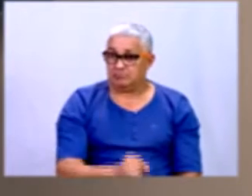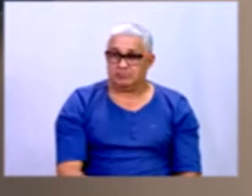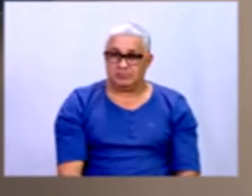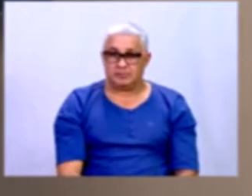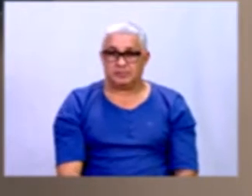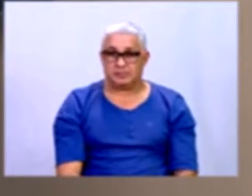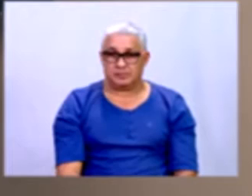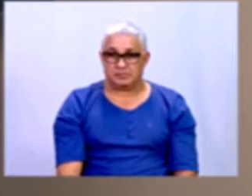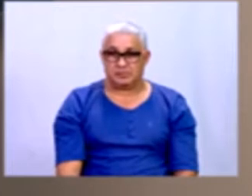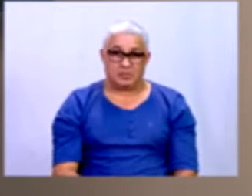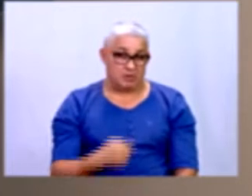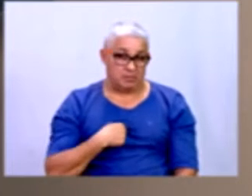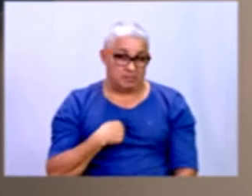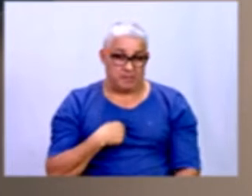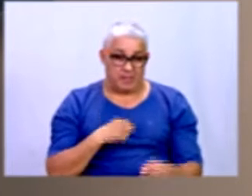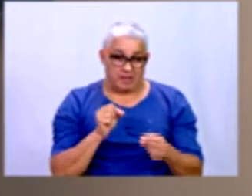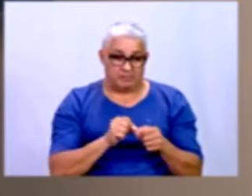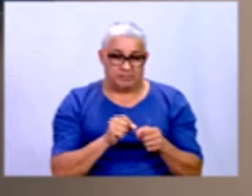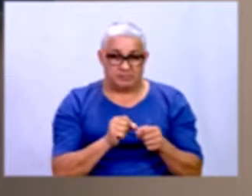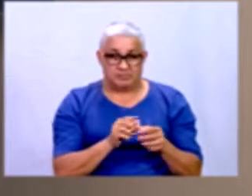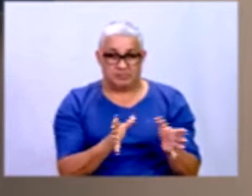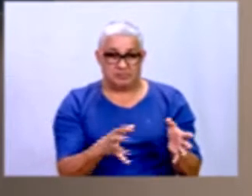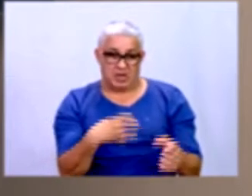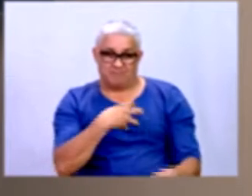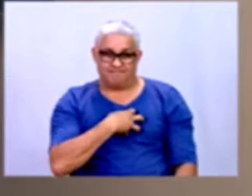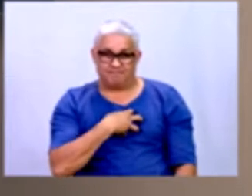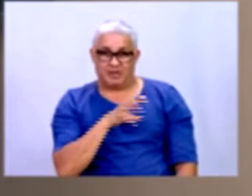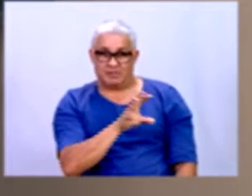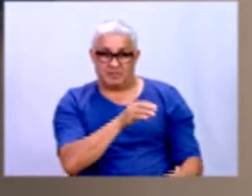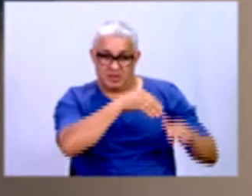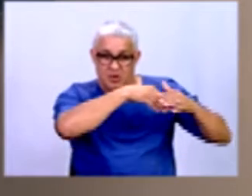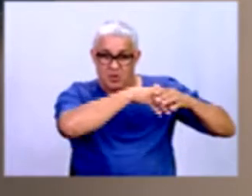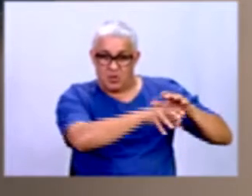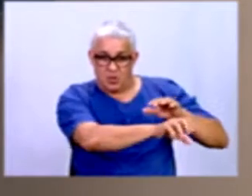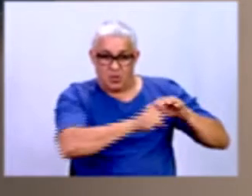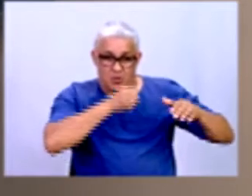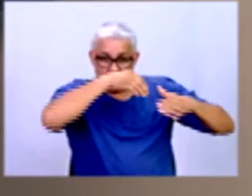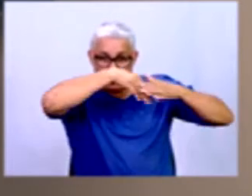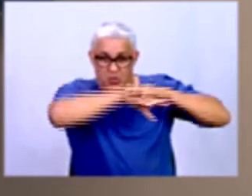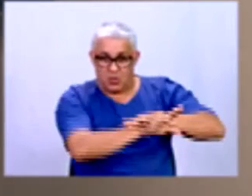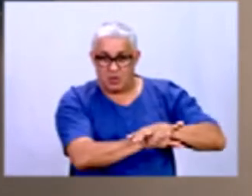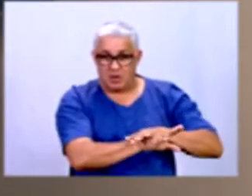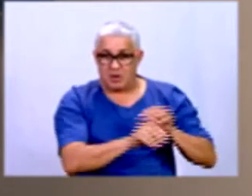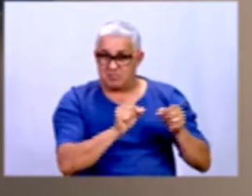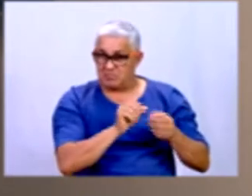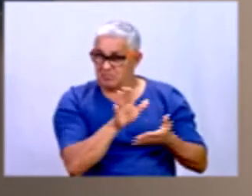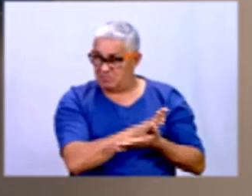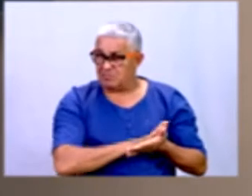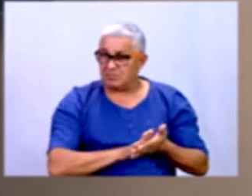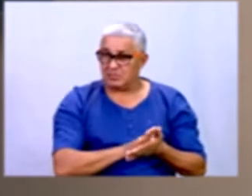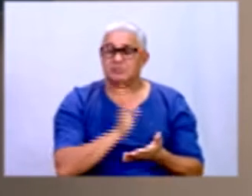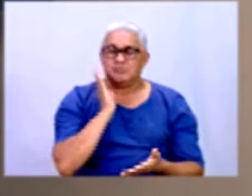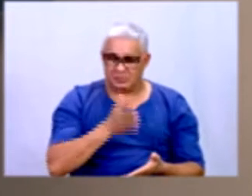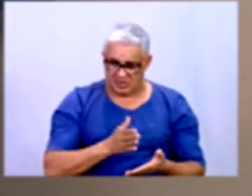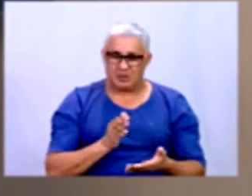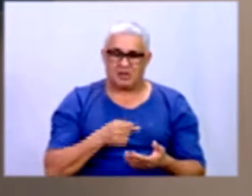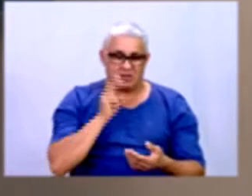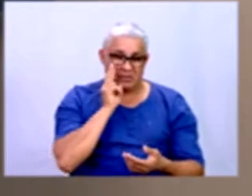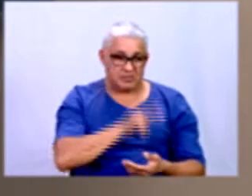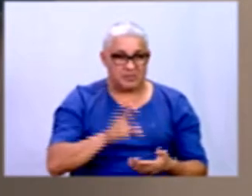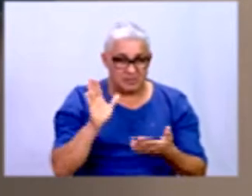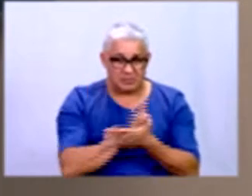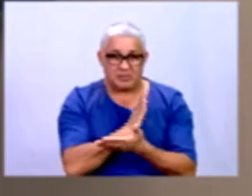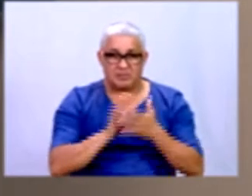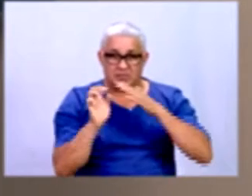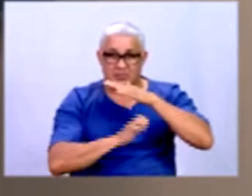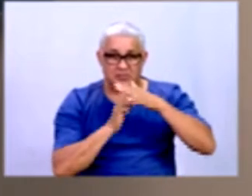Caso eu faça daquele jeitinho, coloquei na minha gaveta e não fiz nada, e eu já vi muita empresa fazer isso. Ah,